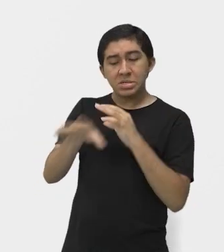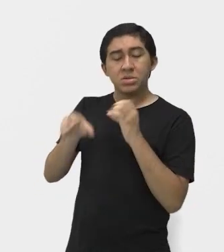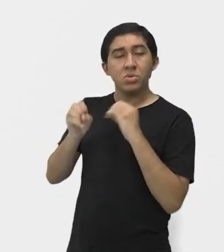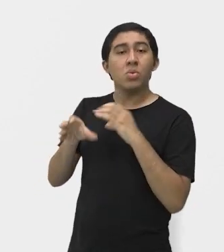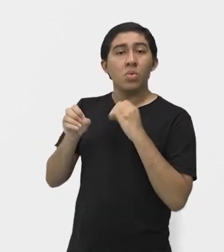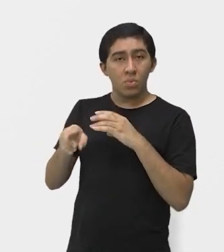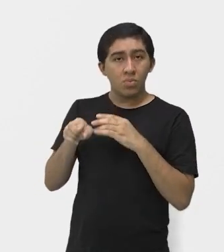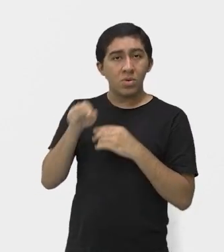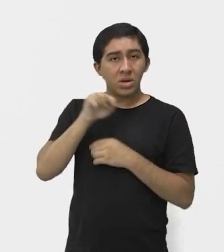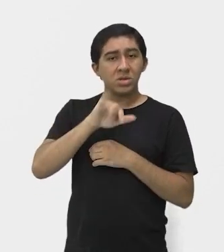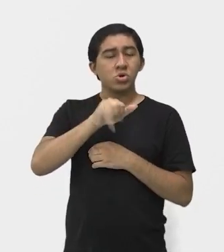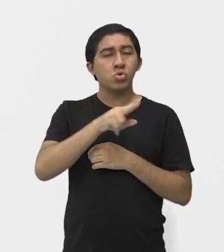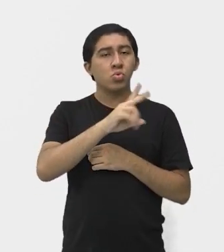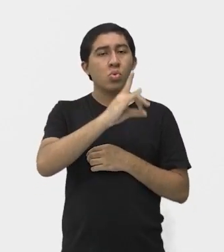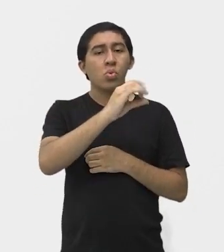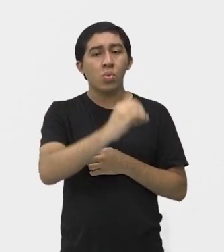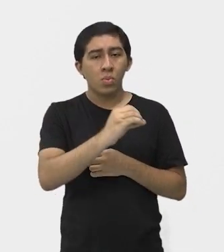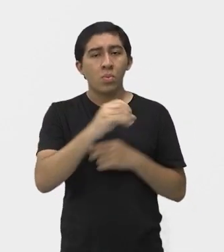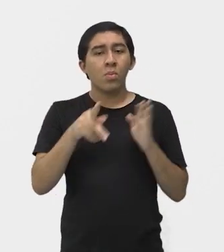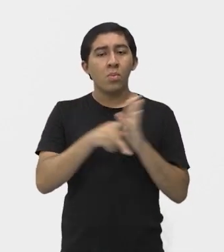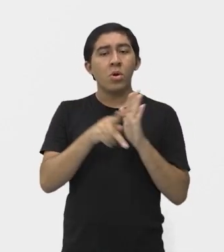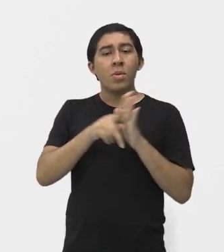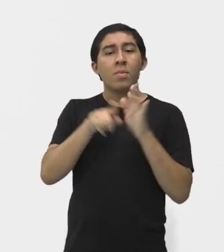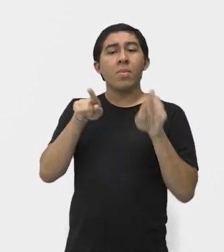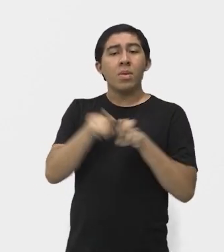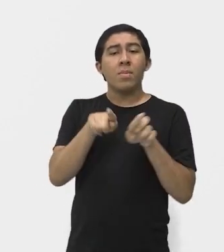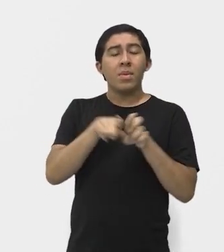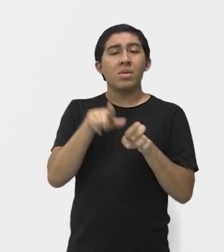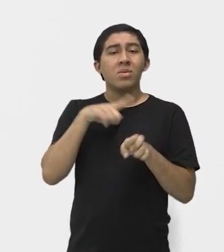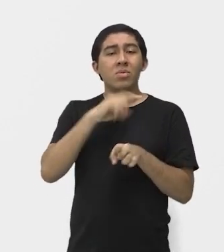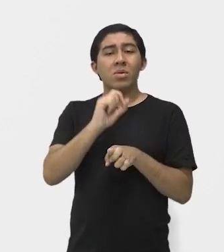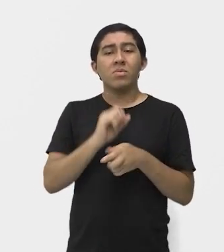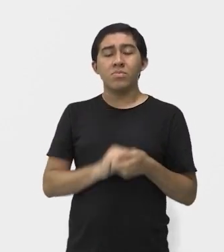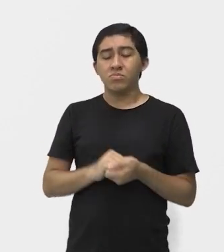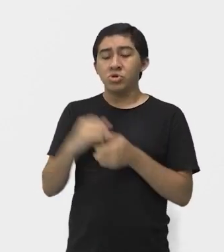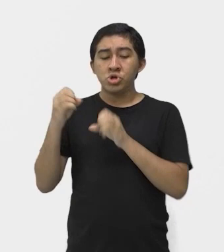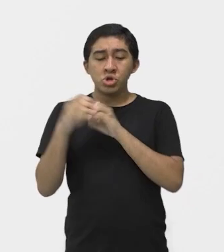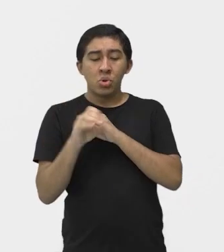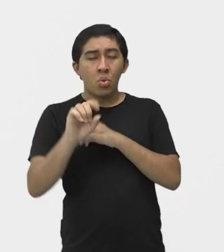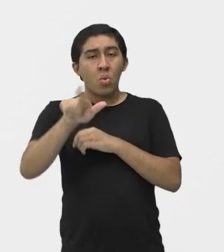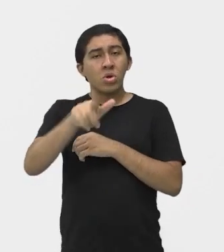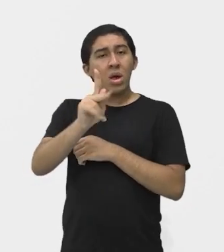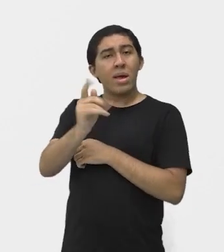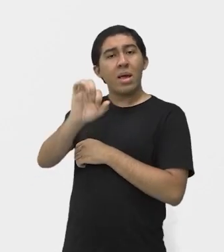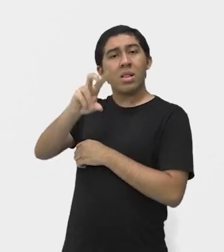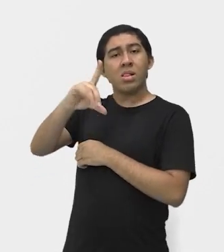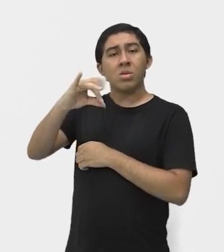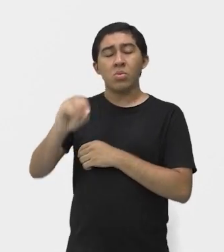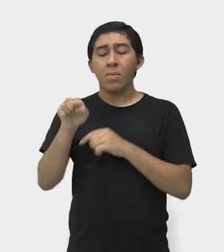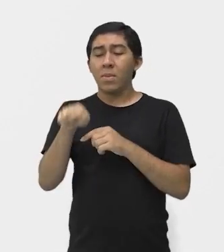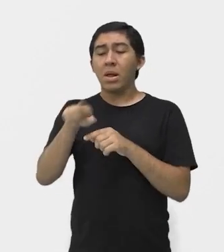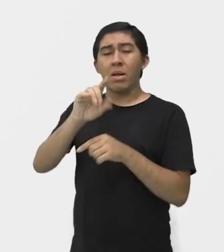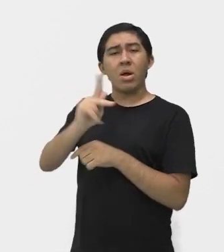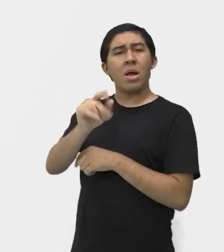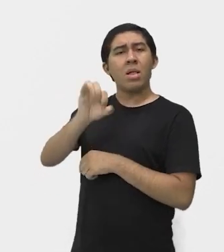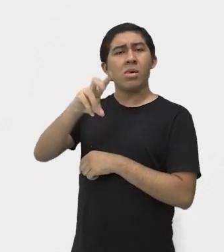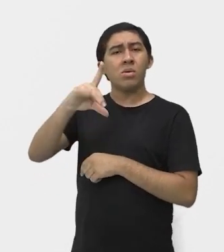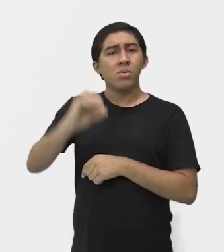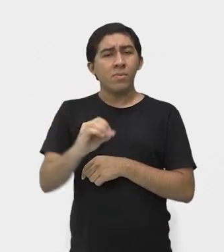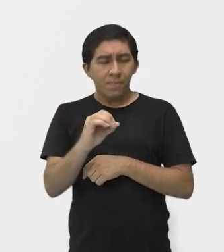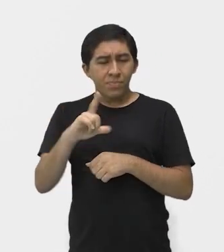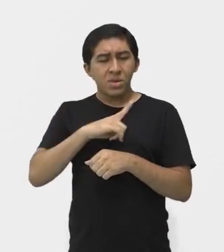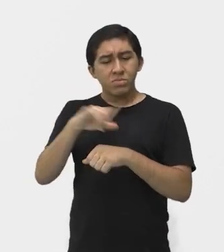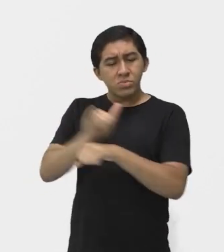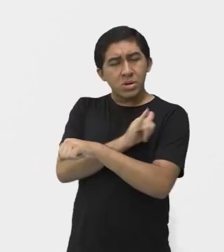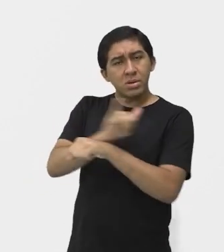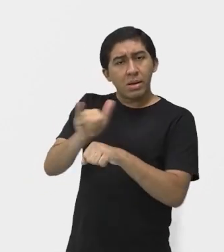do Jigoro Kano para o Carlos, ele repassou para o Hélio. Só que aí o Hélio, o ele fez? Ele criou algumas